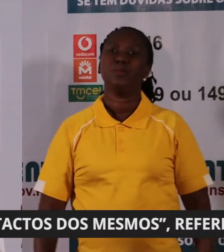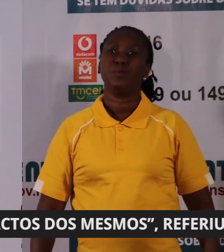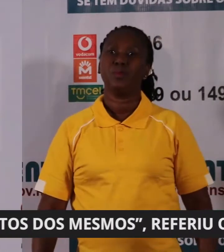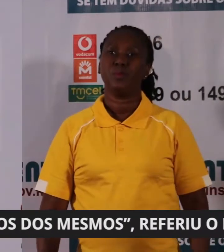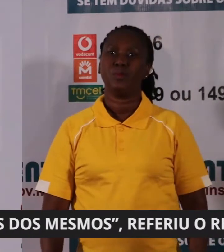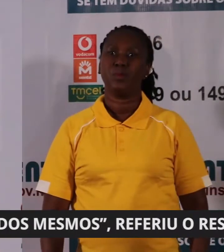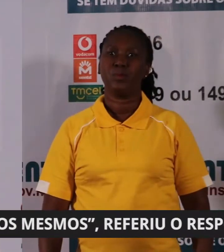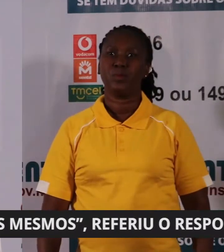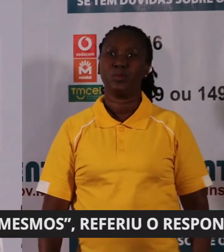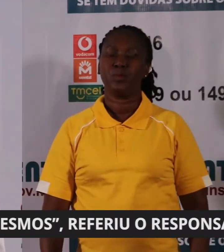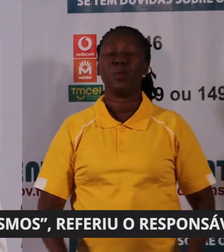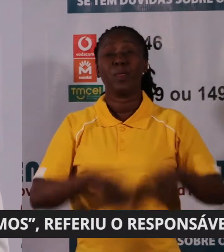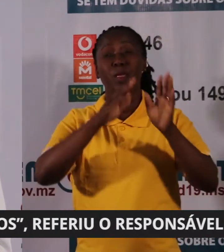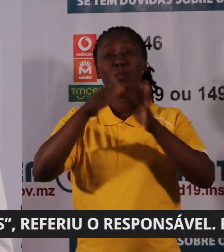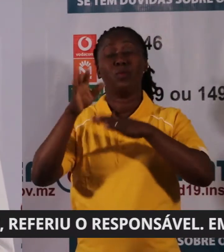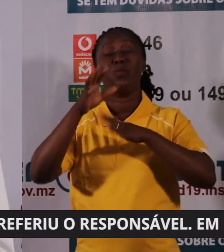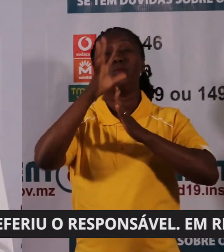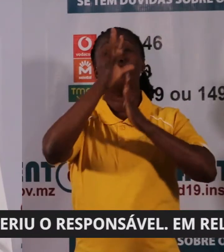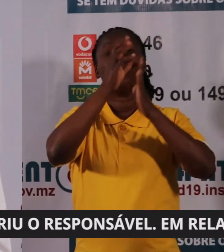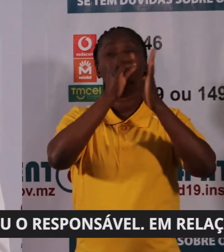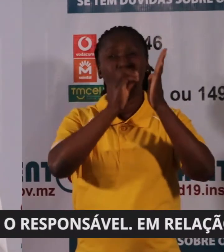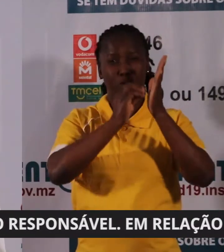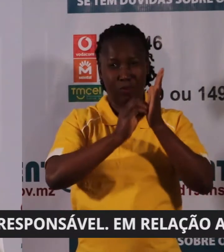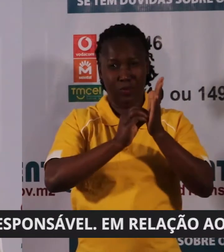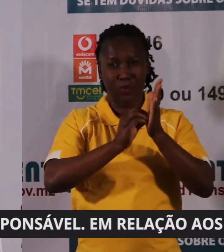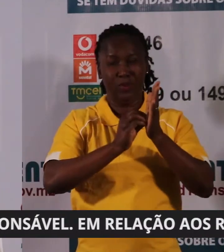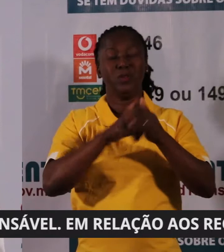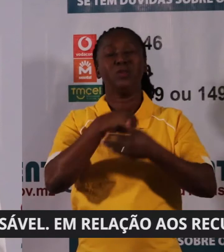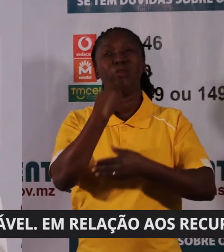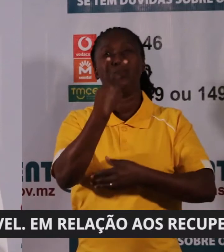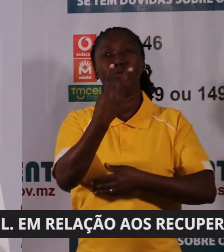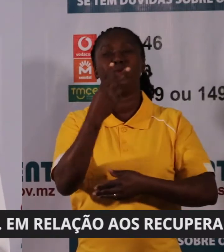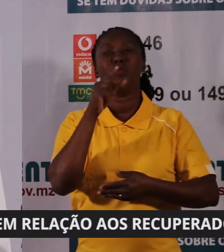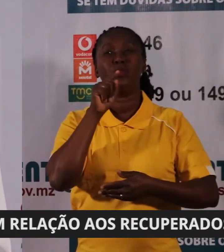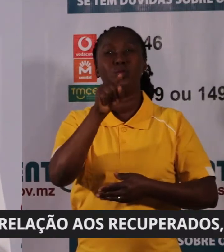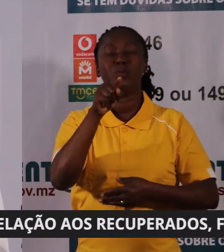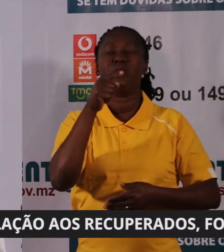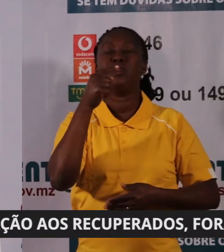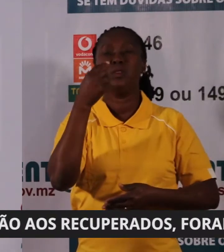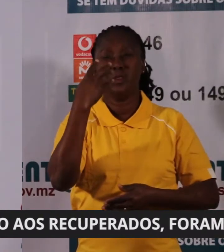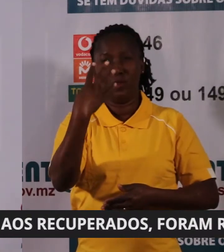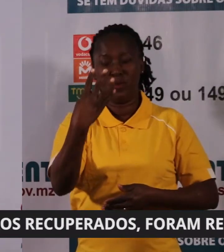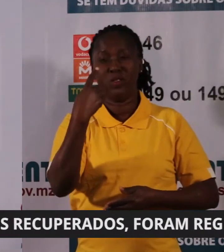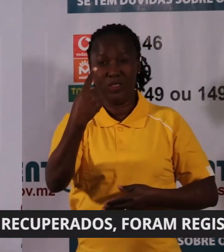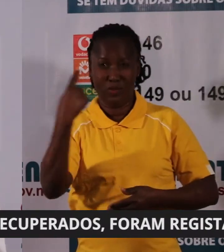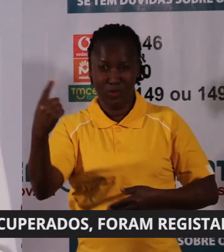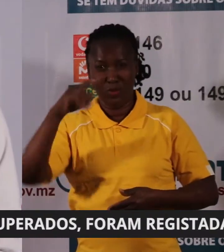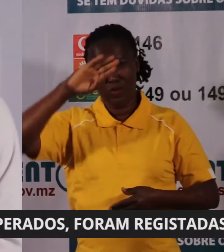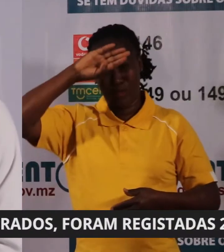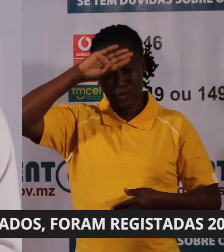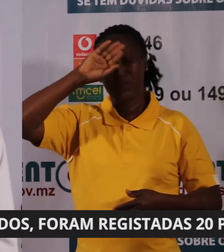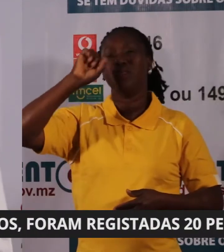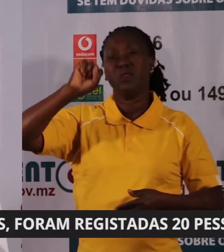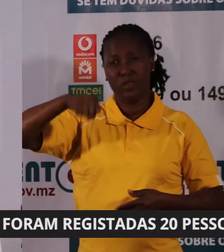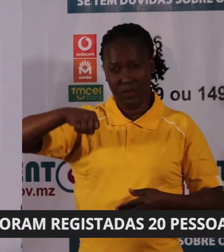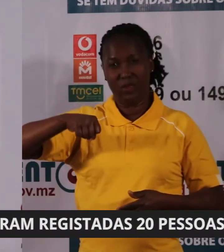Do cumulativo, portanto, de 2.411 casos positivos até agora